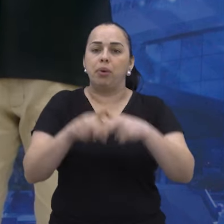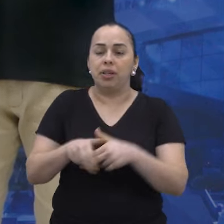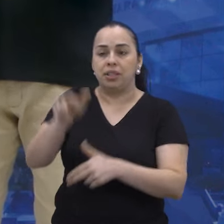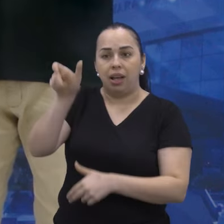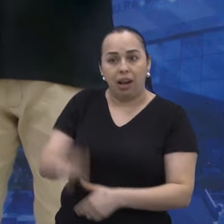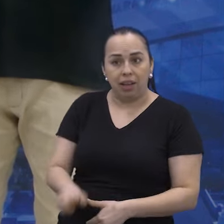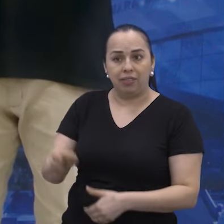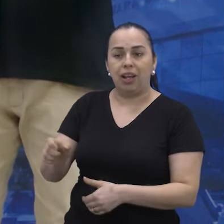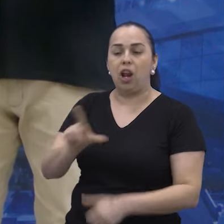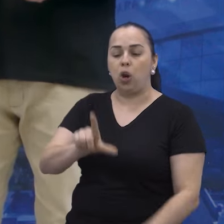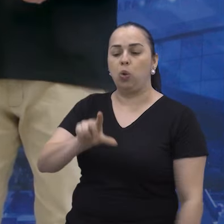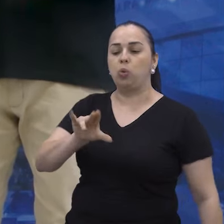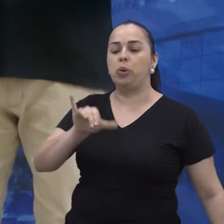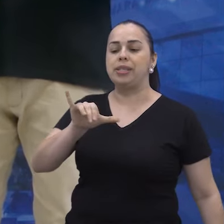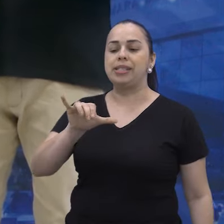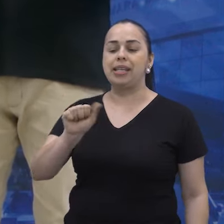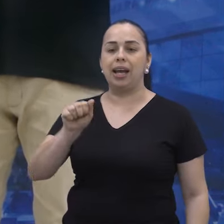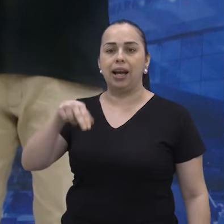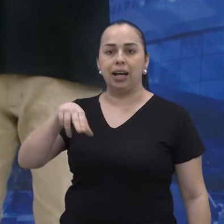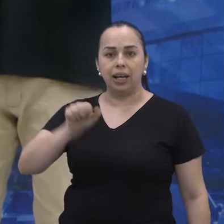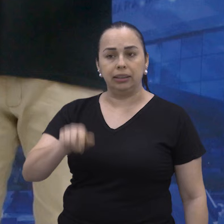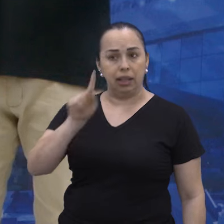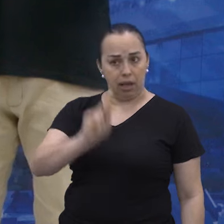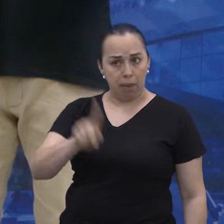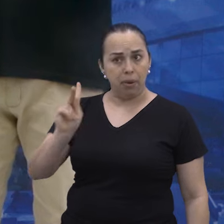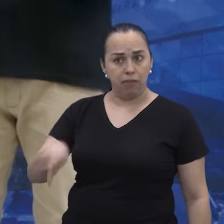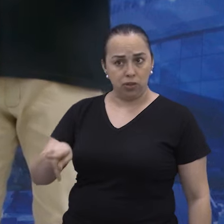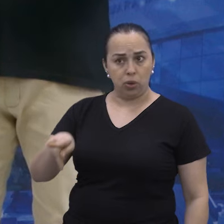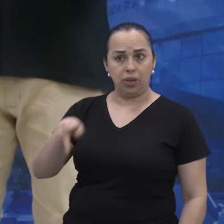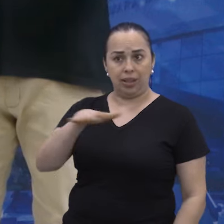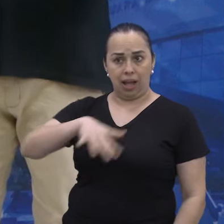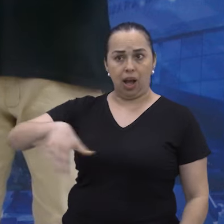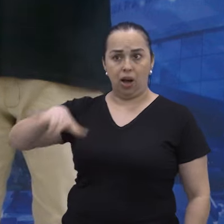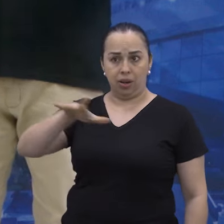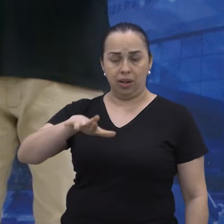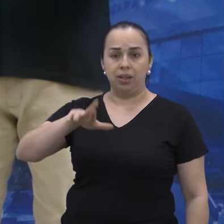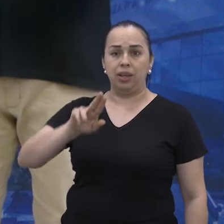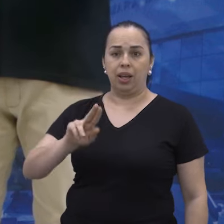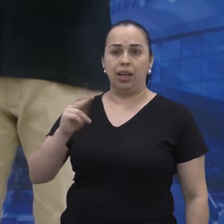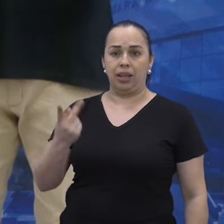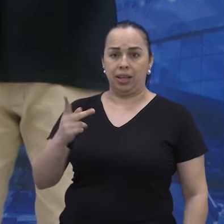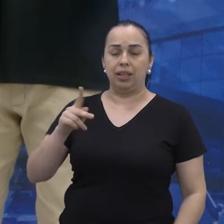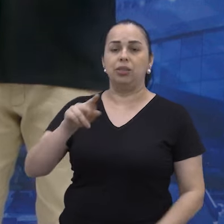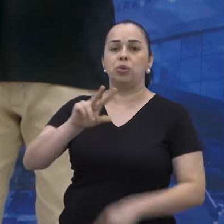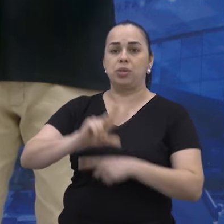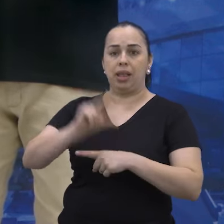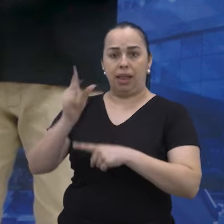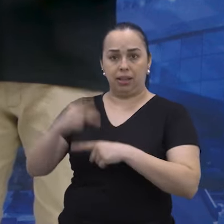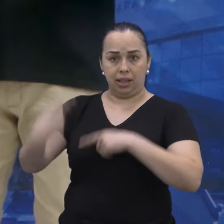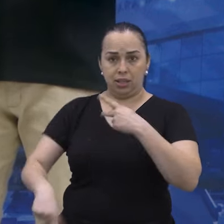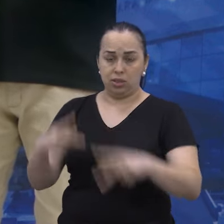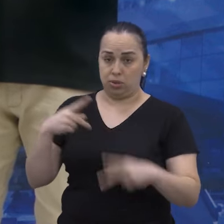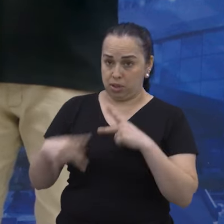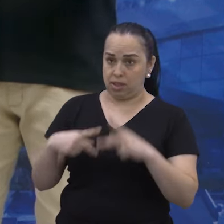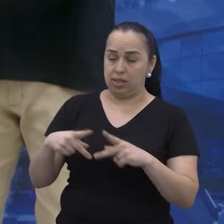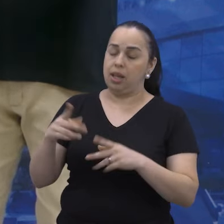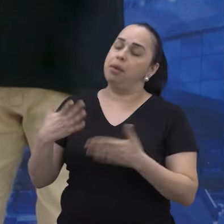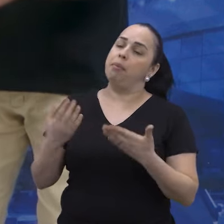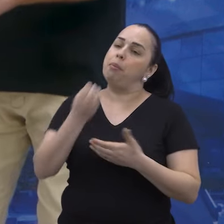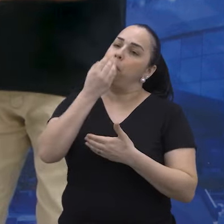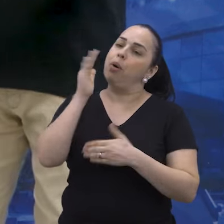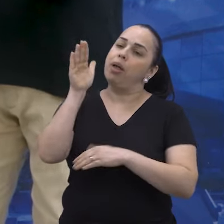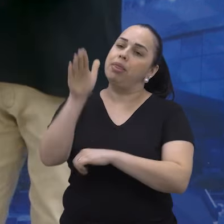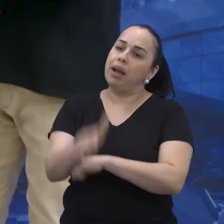sobre este assunto é a Luciana Aparecido, ela que é professora da área de gestão e negócios no SENAC de São José dos Campos.